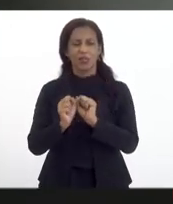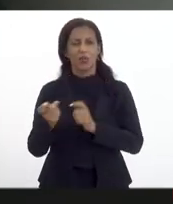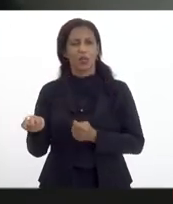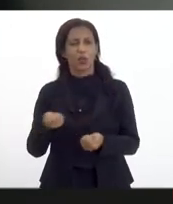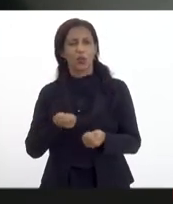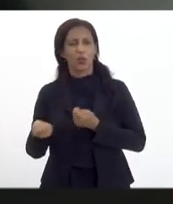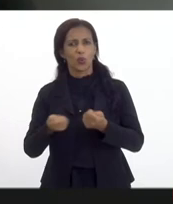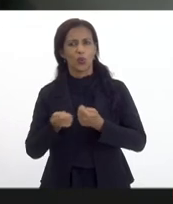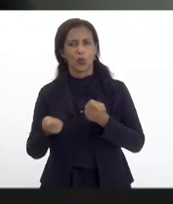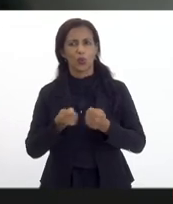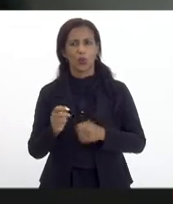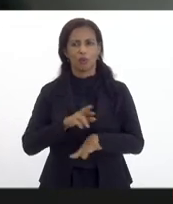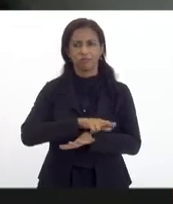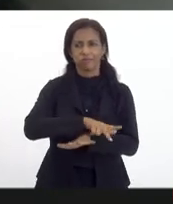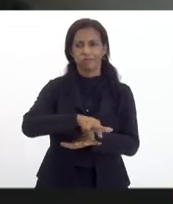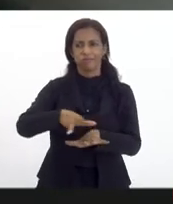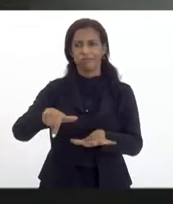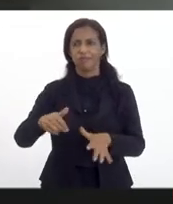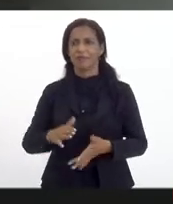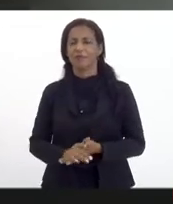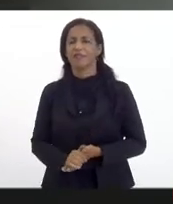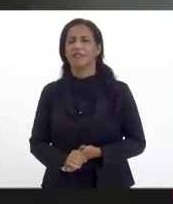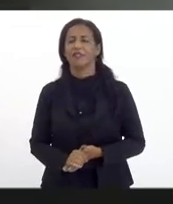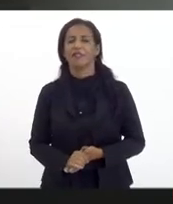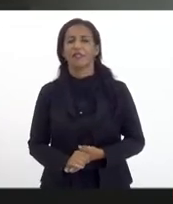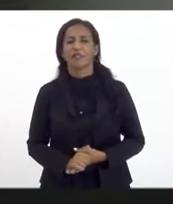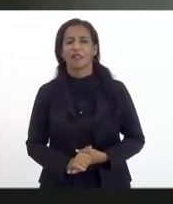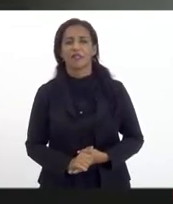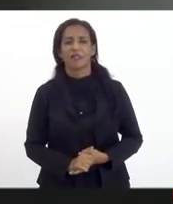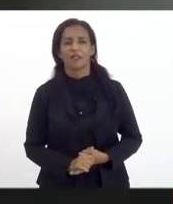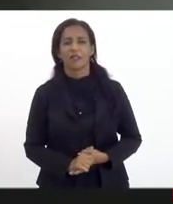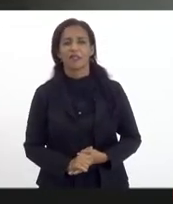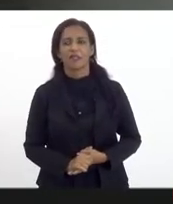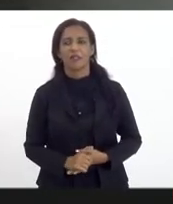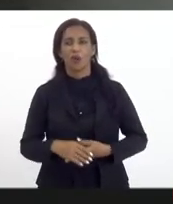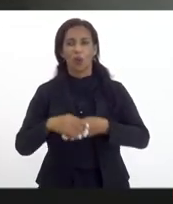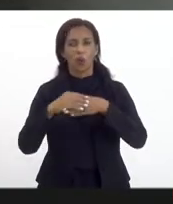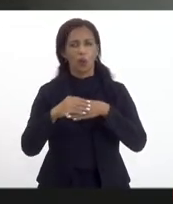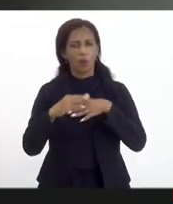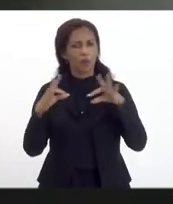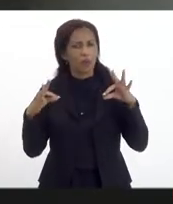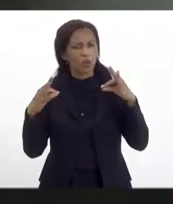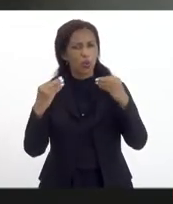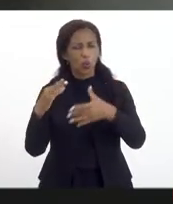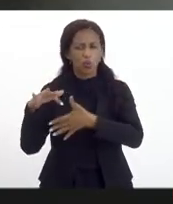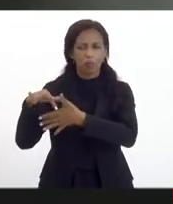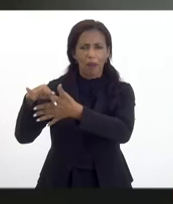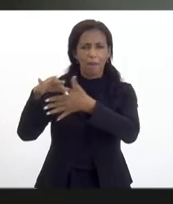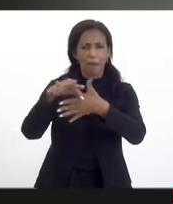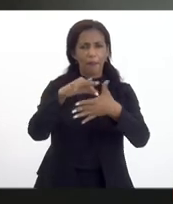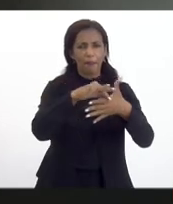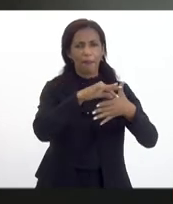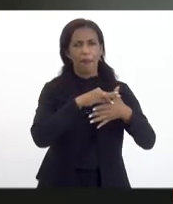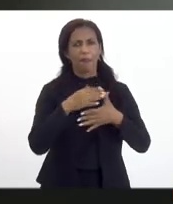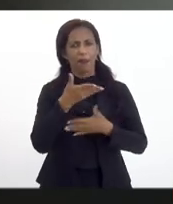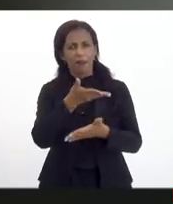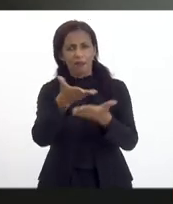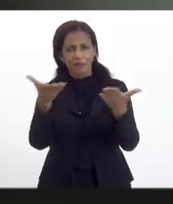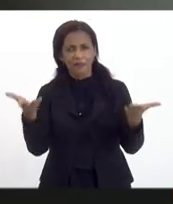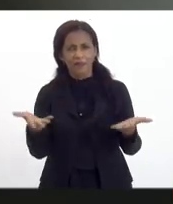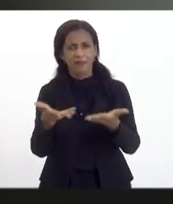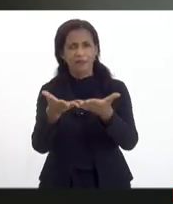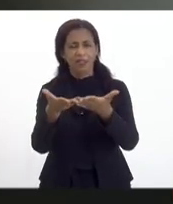LERJ, onde a gente faz inúmeras trocas sobre o desenvolvimento do Estado do Janeiro. Gostaria de cumprimentar todas as autoridades participantes do evento de hoje.